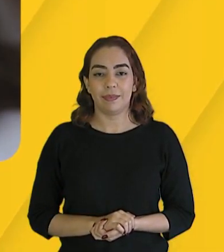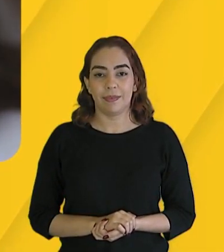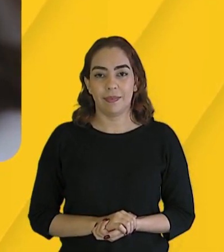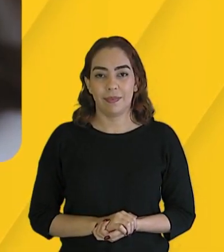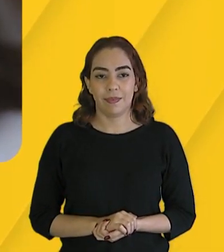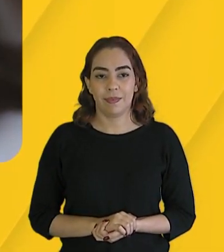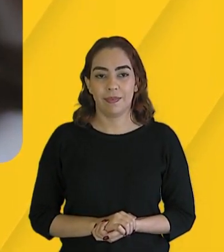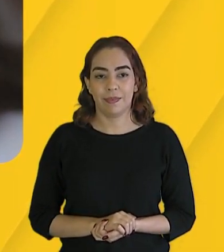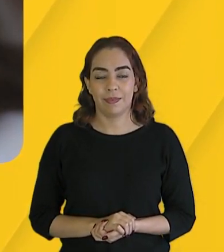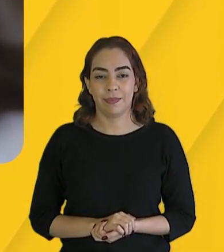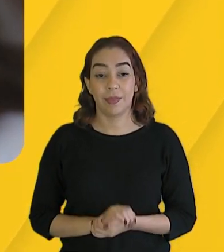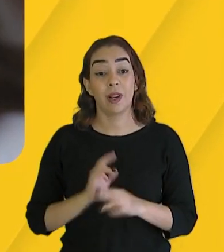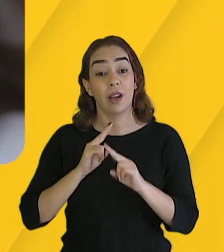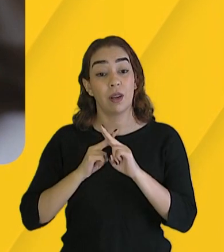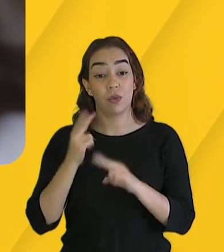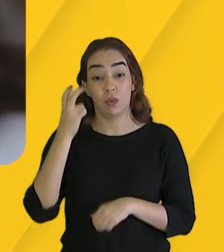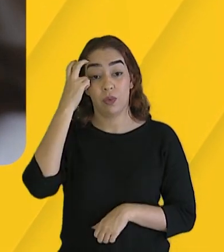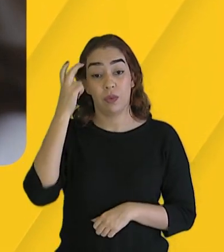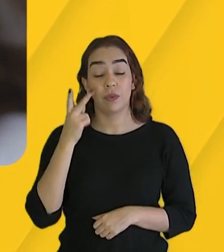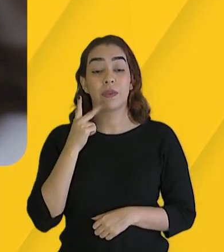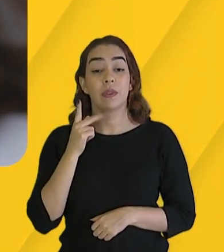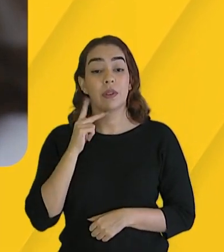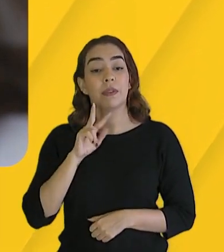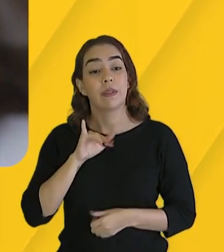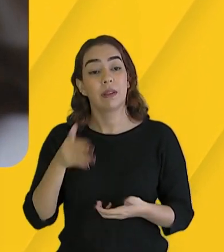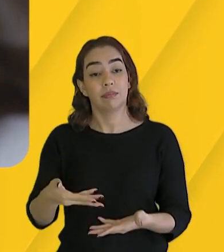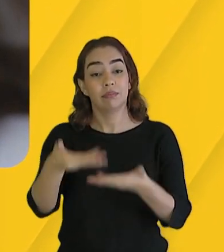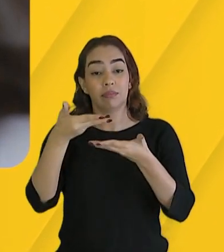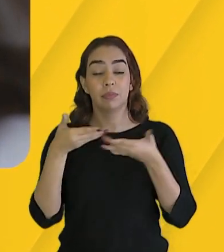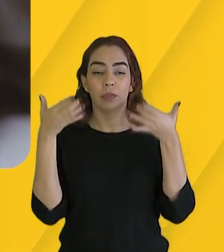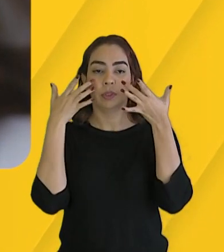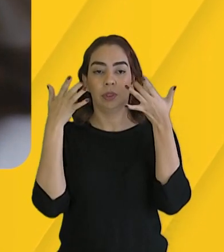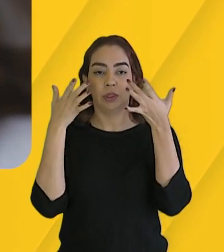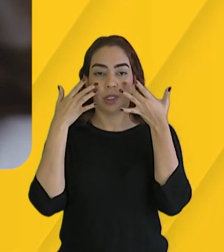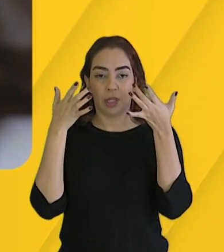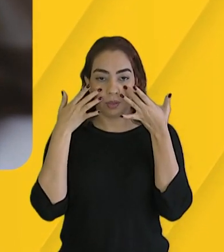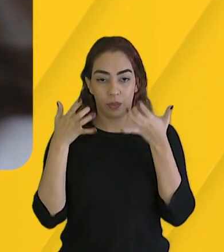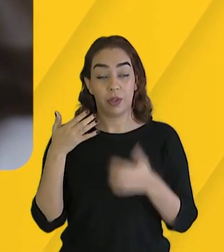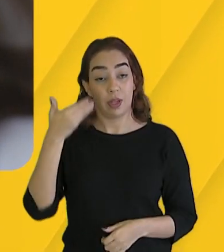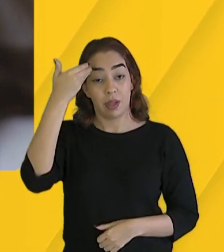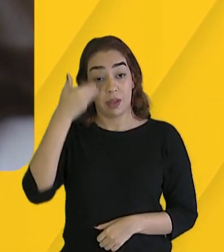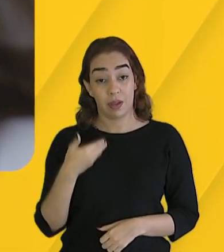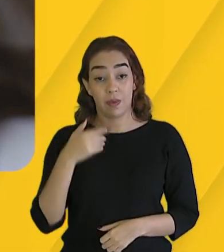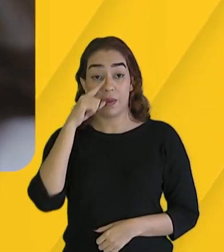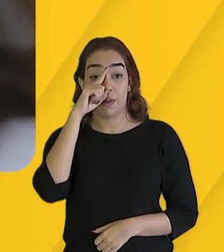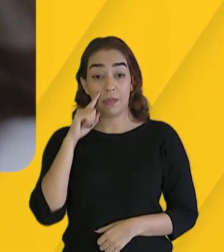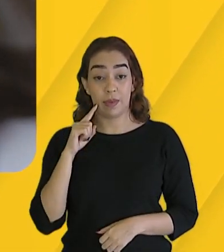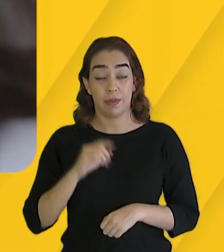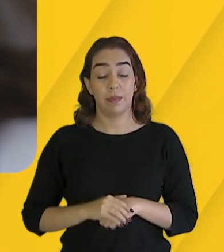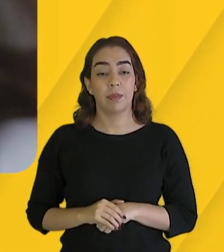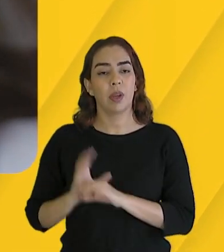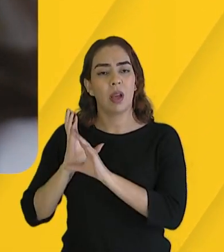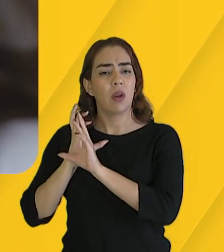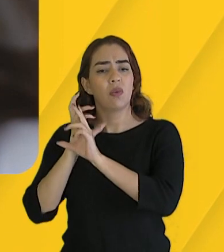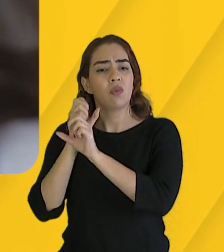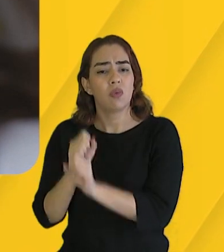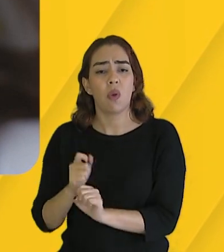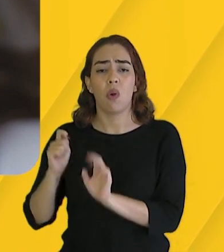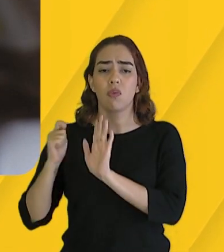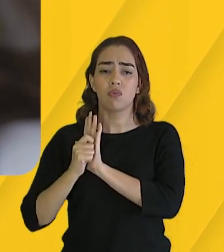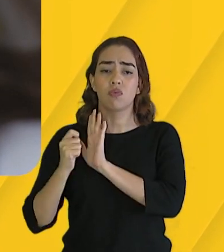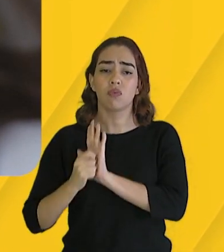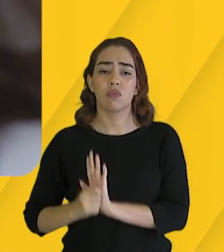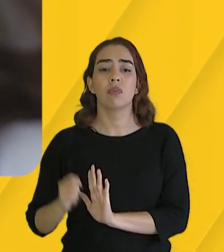A Caixa Cultural Fortaleza recebe o espetáculo Eu Amarelo, Carolina Maria de Jesus. É a história de uma das maiores escritoras